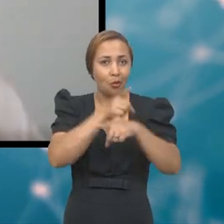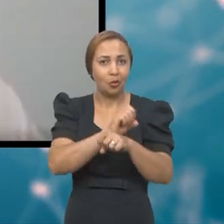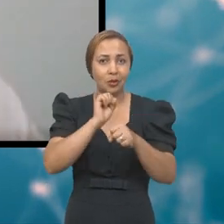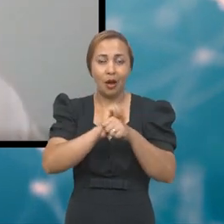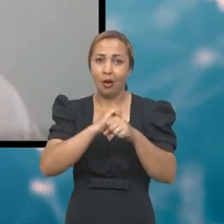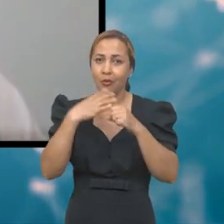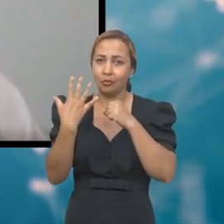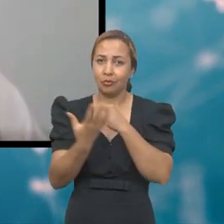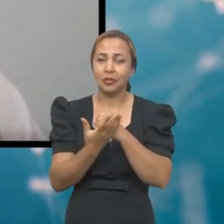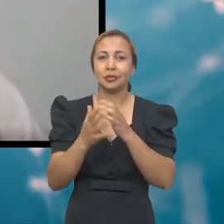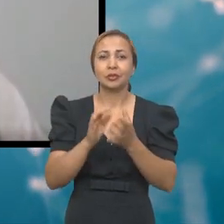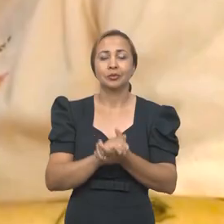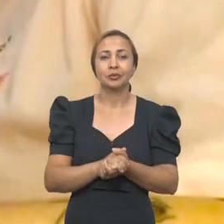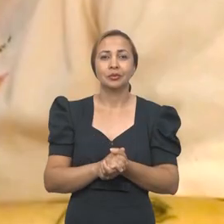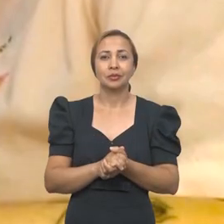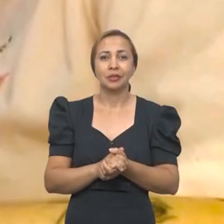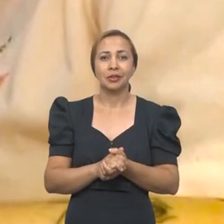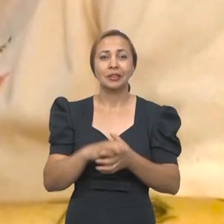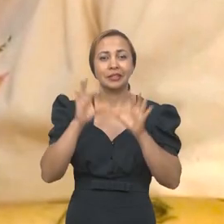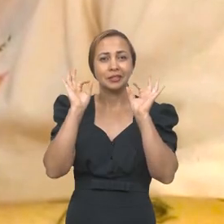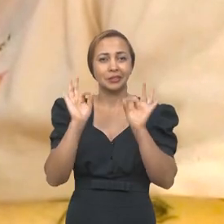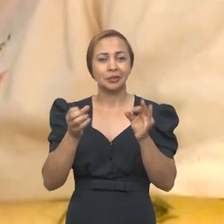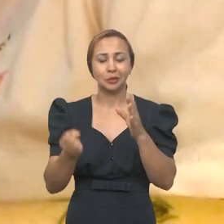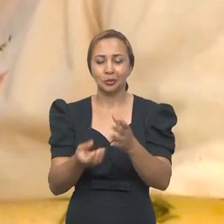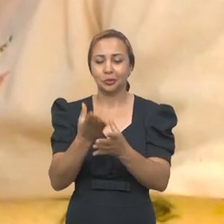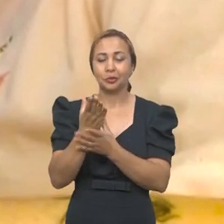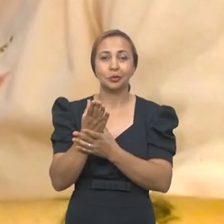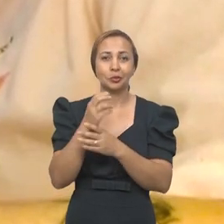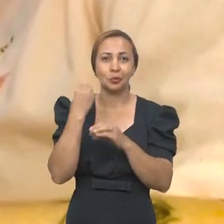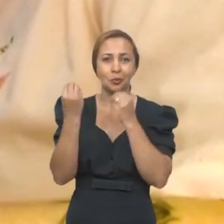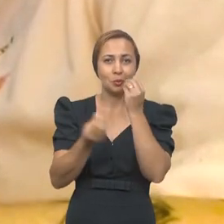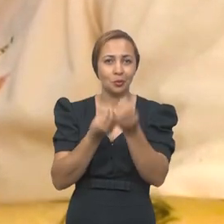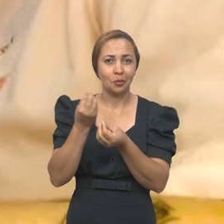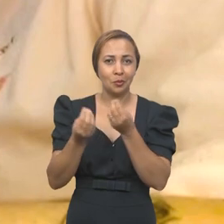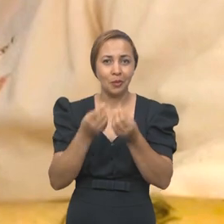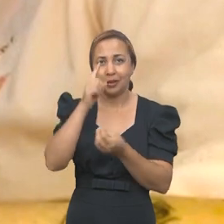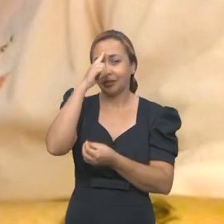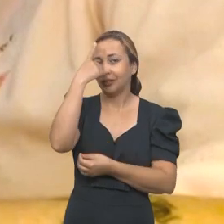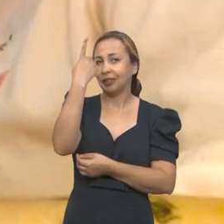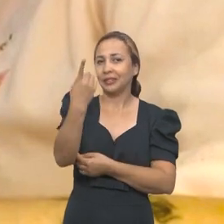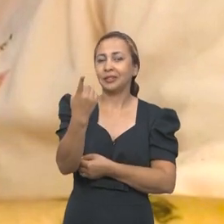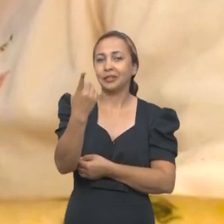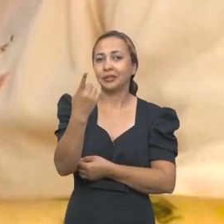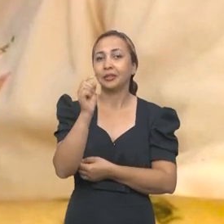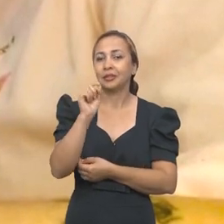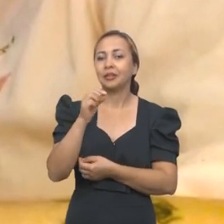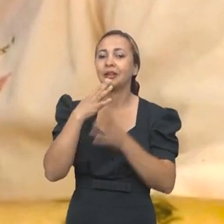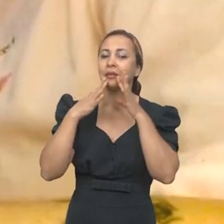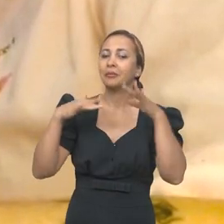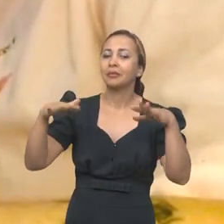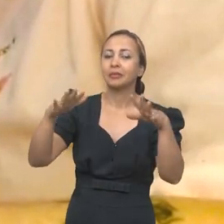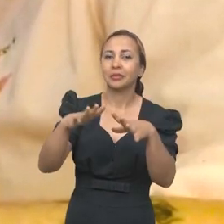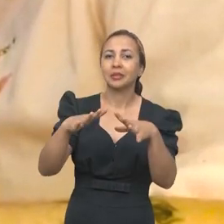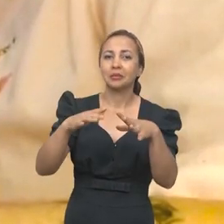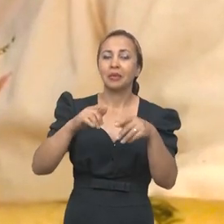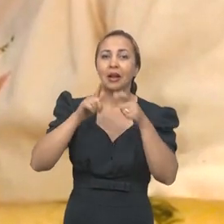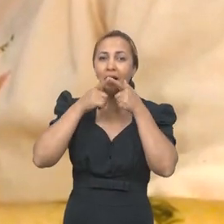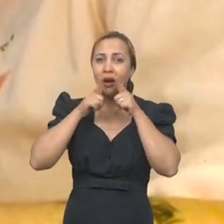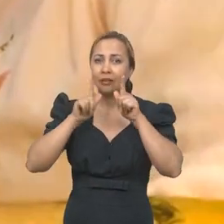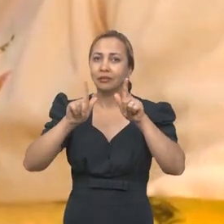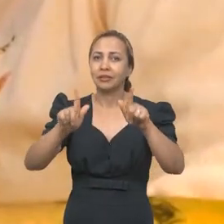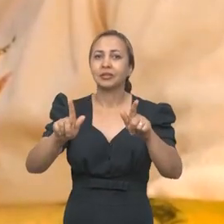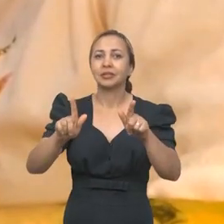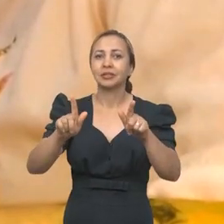contra a Covid, ele obviamente surgiu com a ideia de que a pandemia se